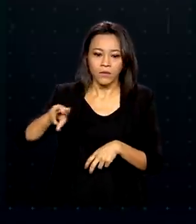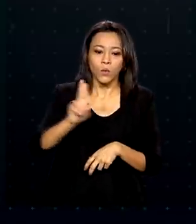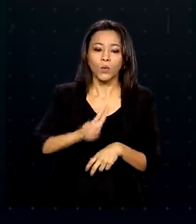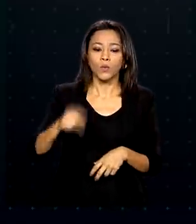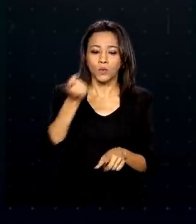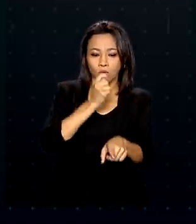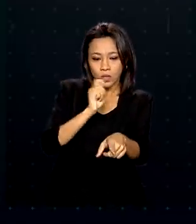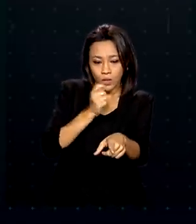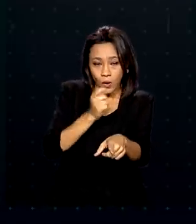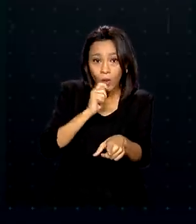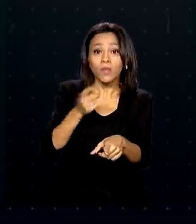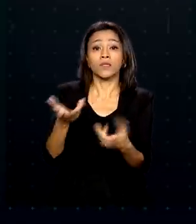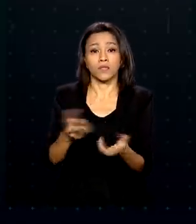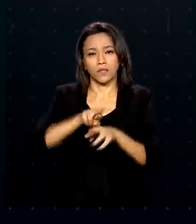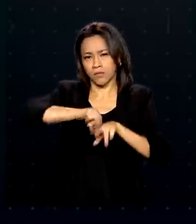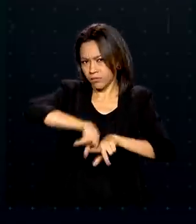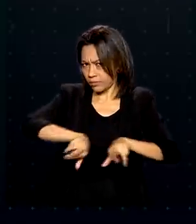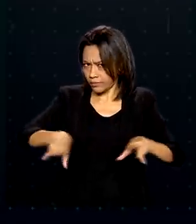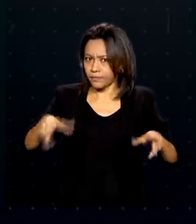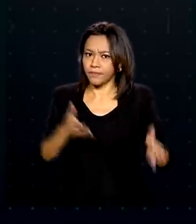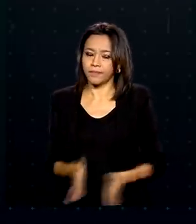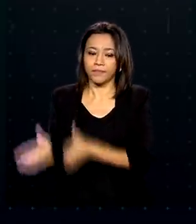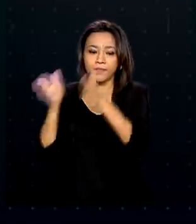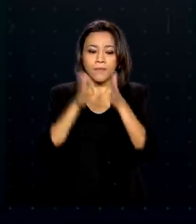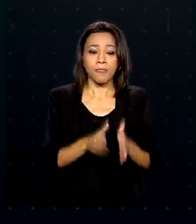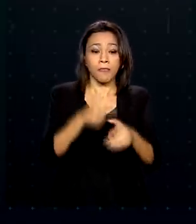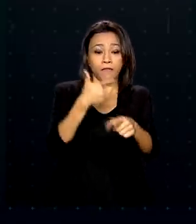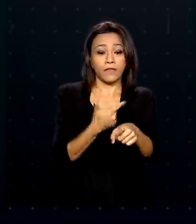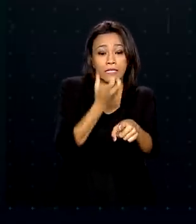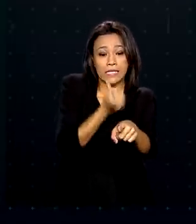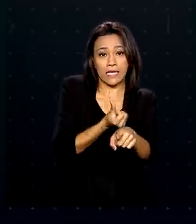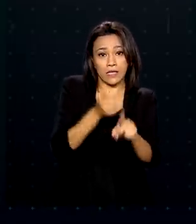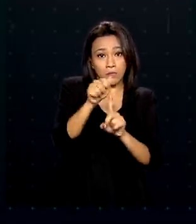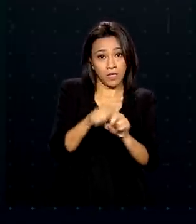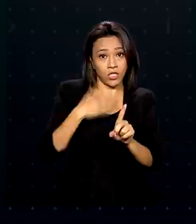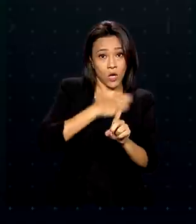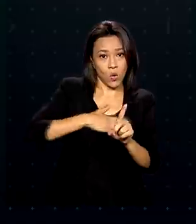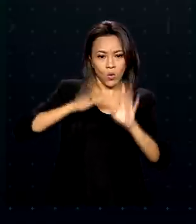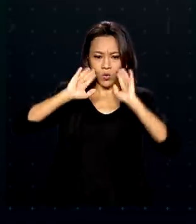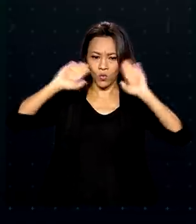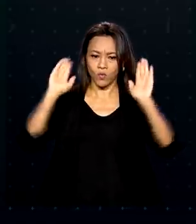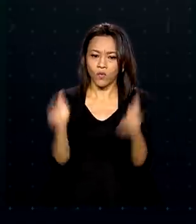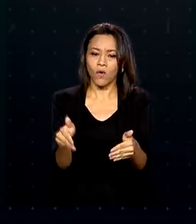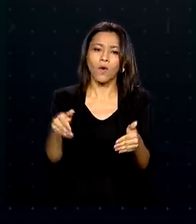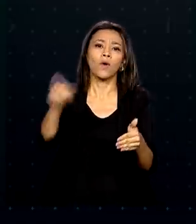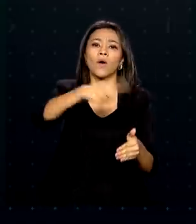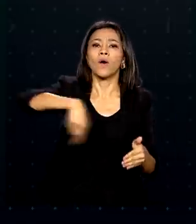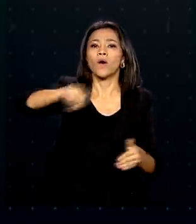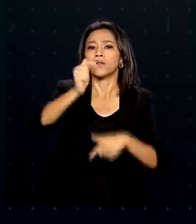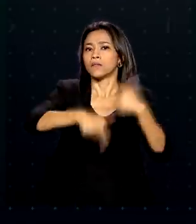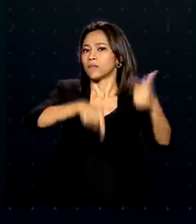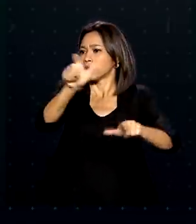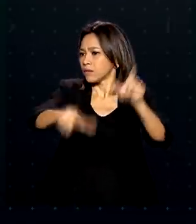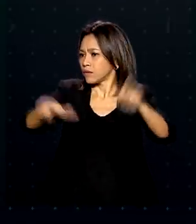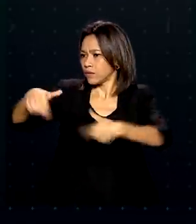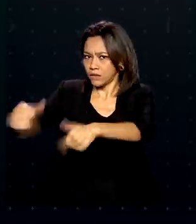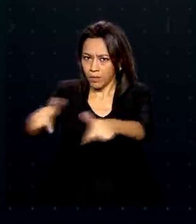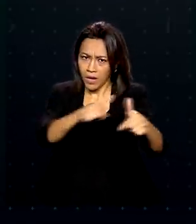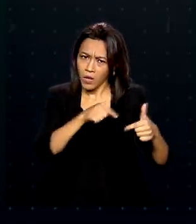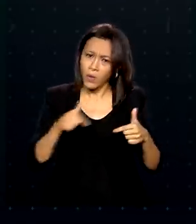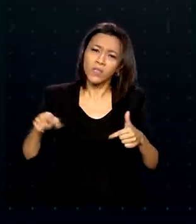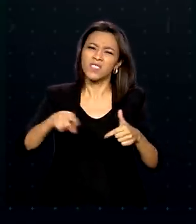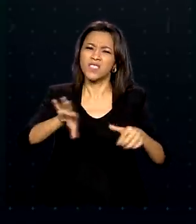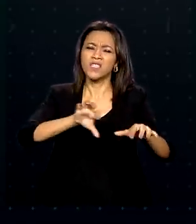drogas ilícitas e lícitas. No dia 26 de agosto, o alvo serão os trabalhadores e as doenças próprias das